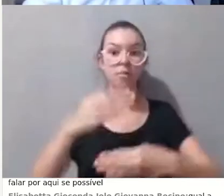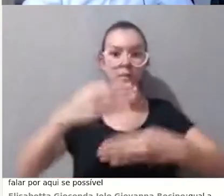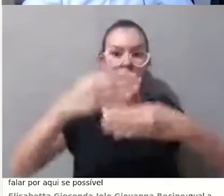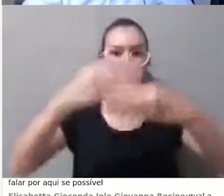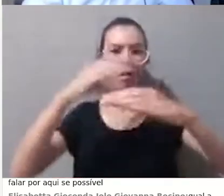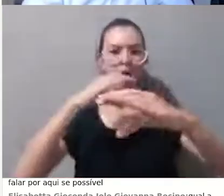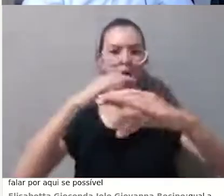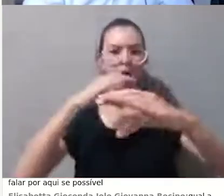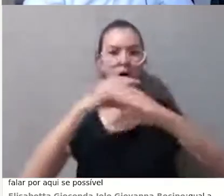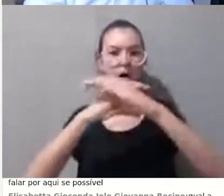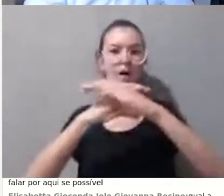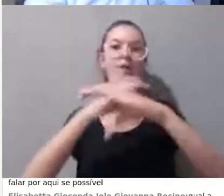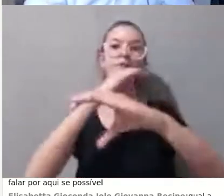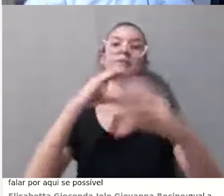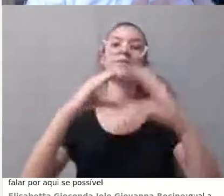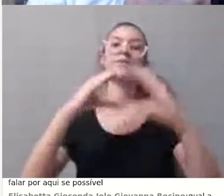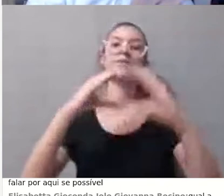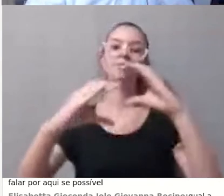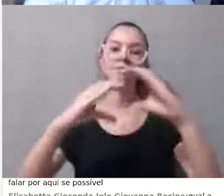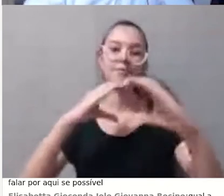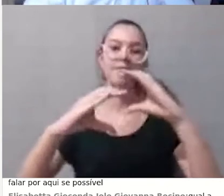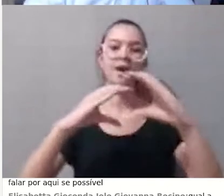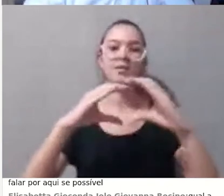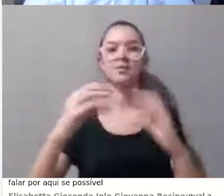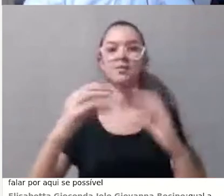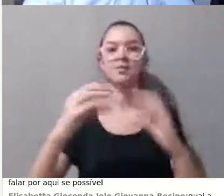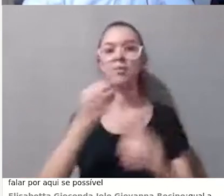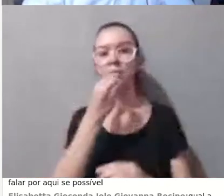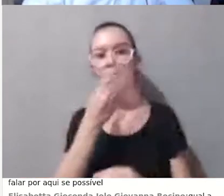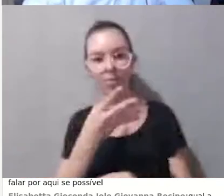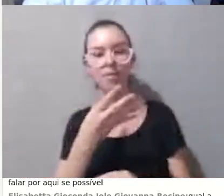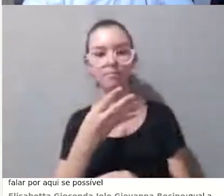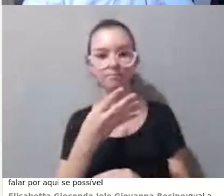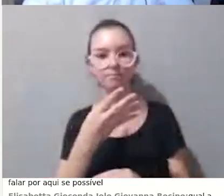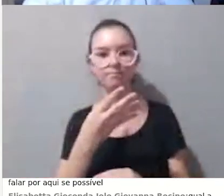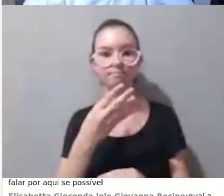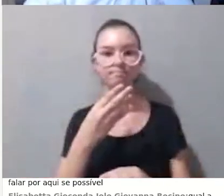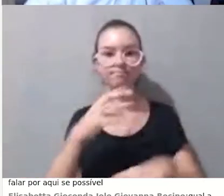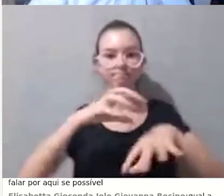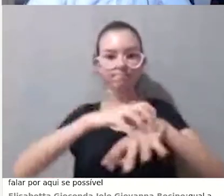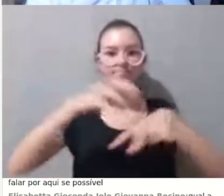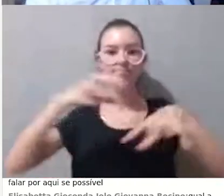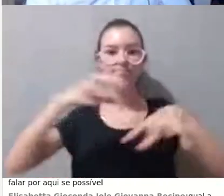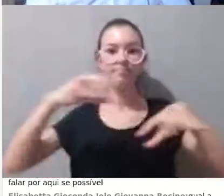educação mediada por plataformas virtuais de aprendizagem.